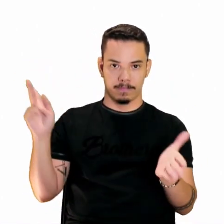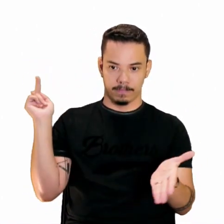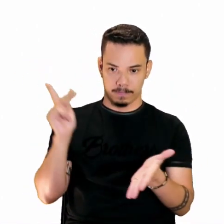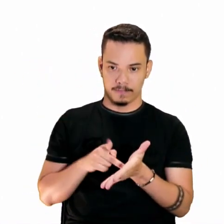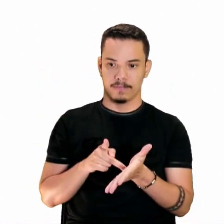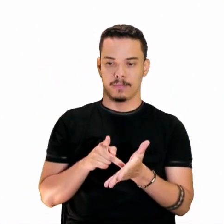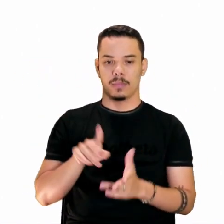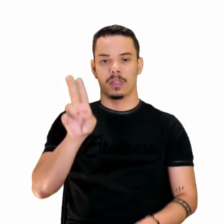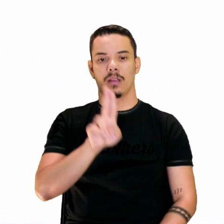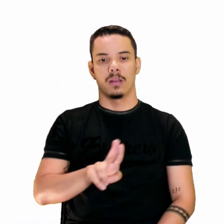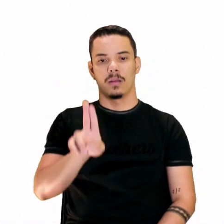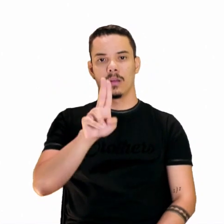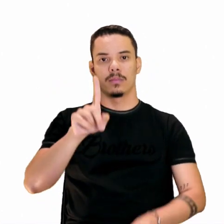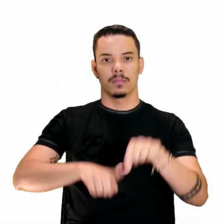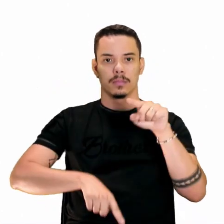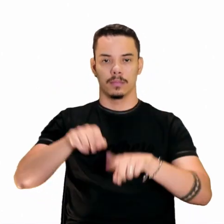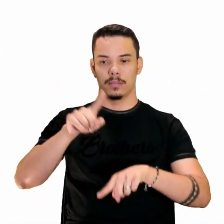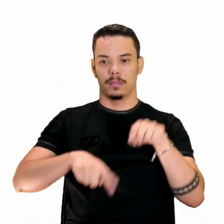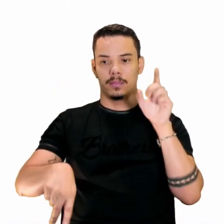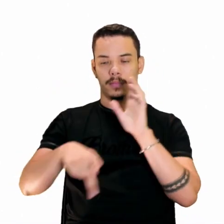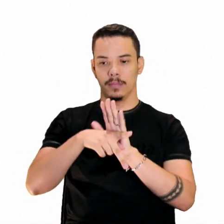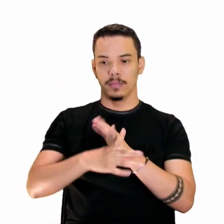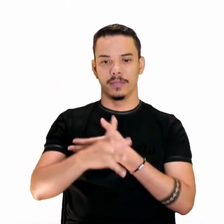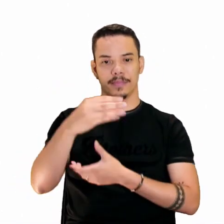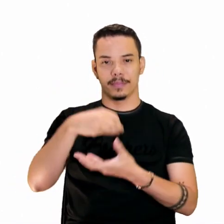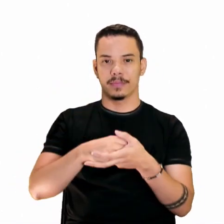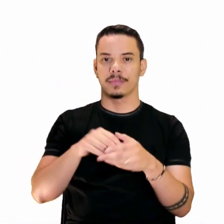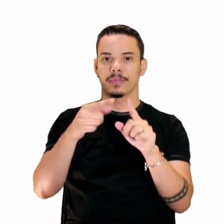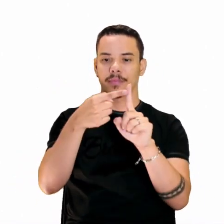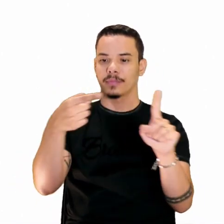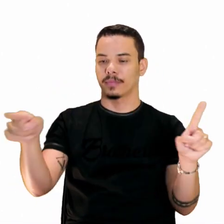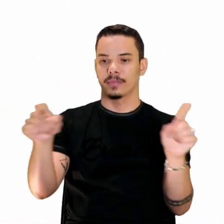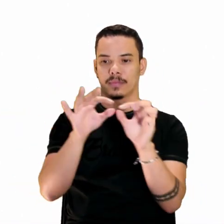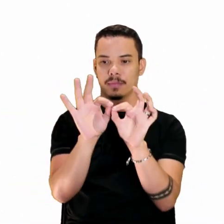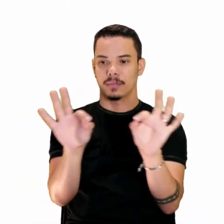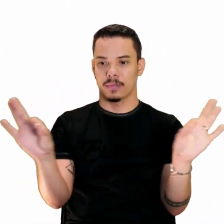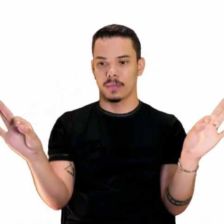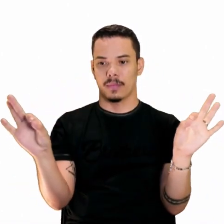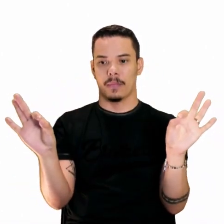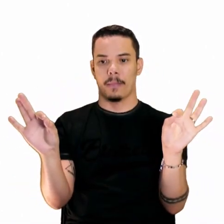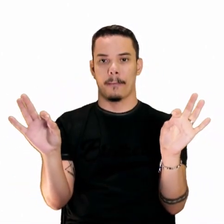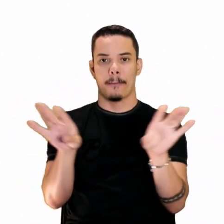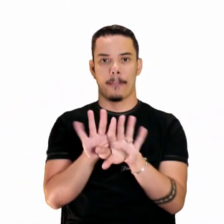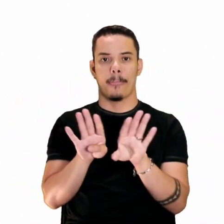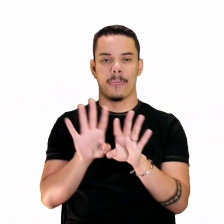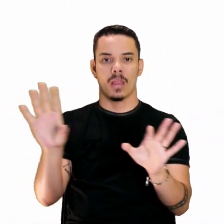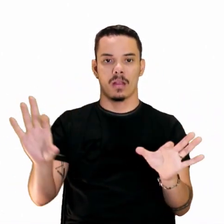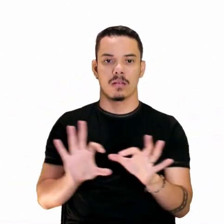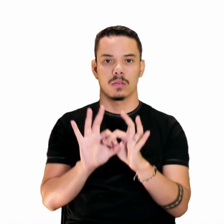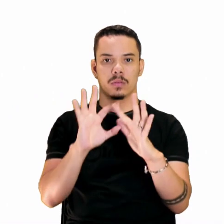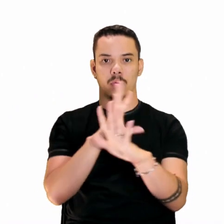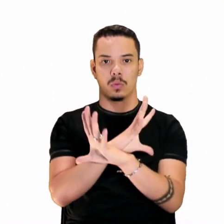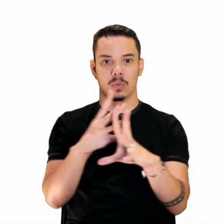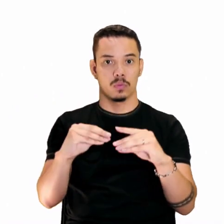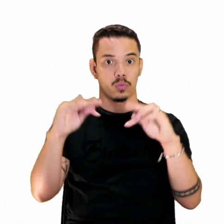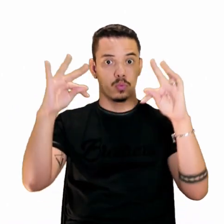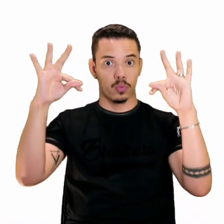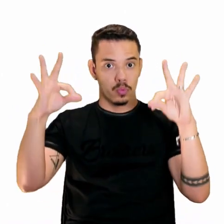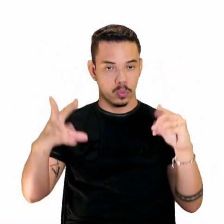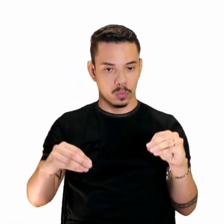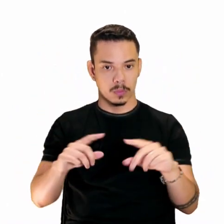usando os elementos que tem ali, as orações, né? Os conectivos, tudo certinho ali.